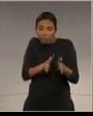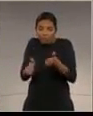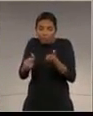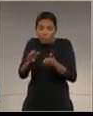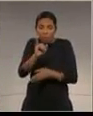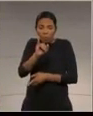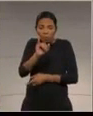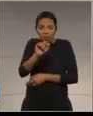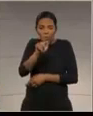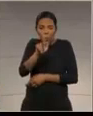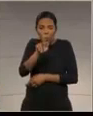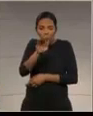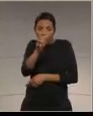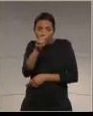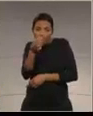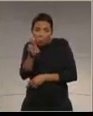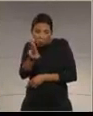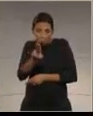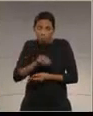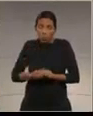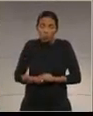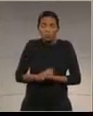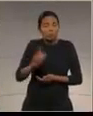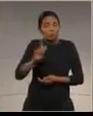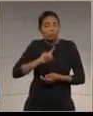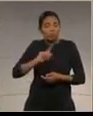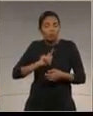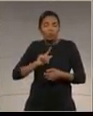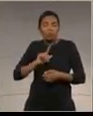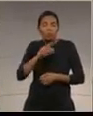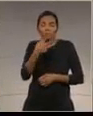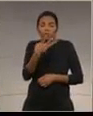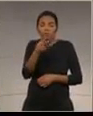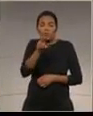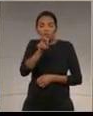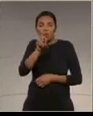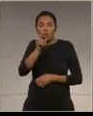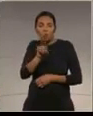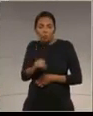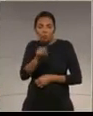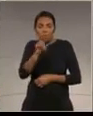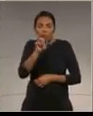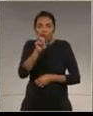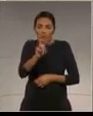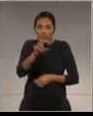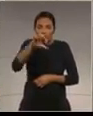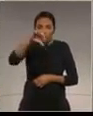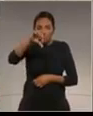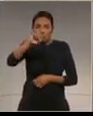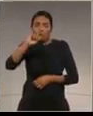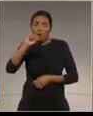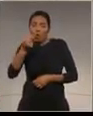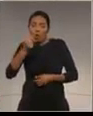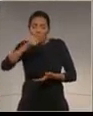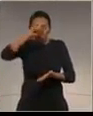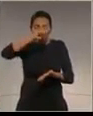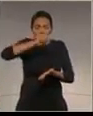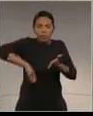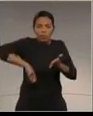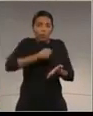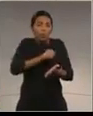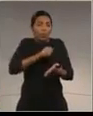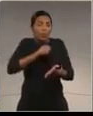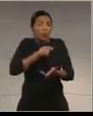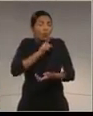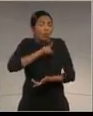especificações constantes na matrícula 35.598 do Cartório de Regis de Imóveis de